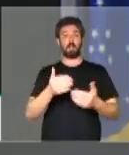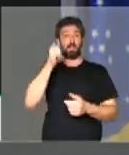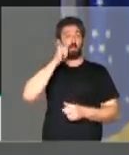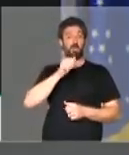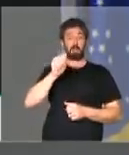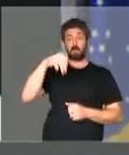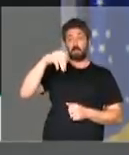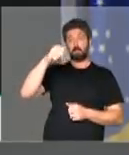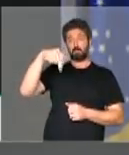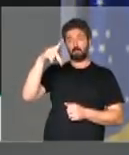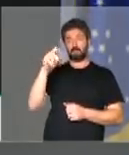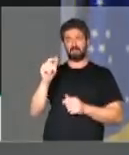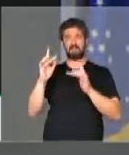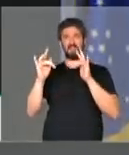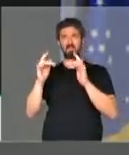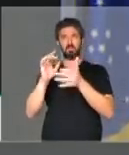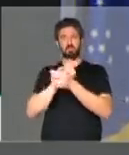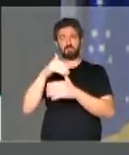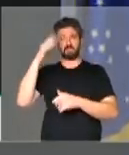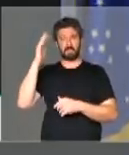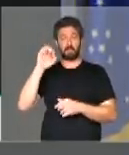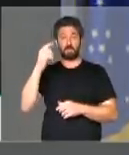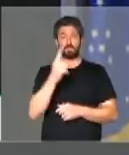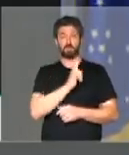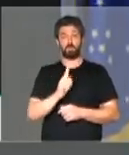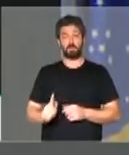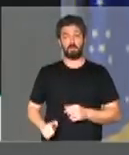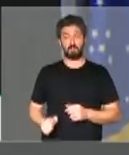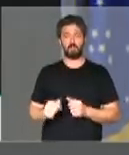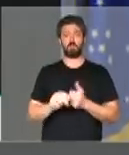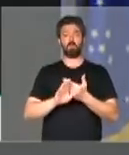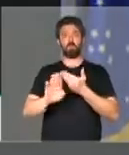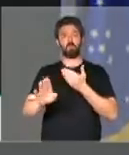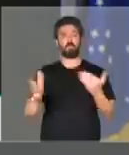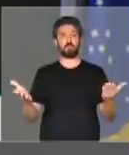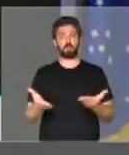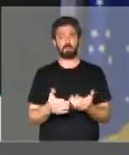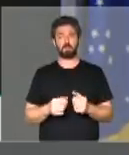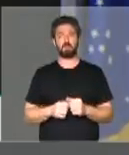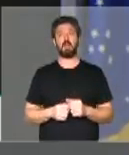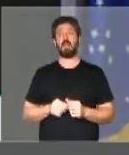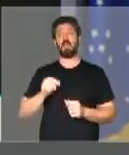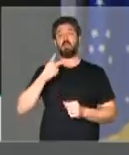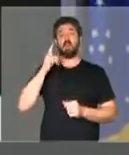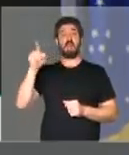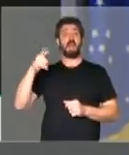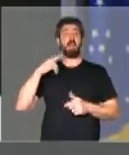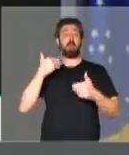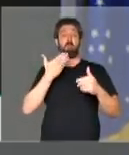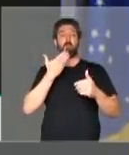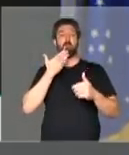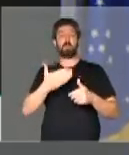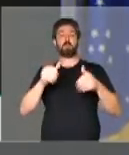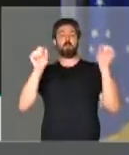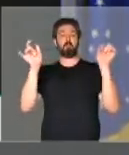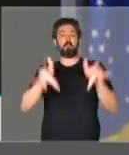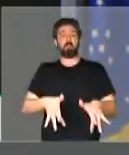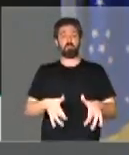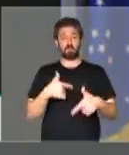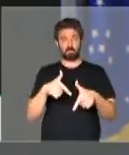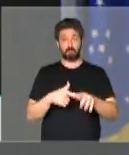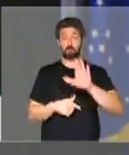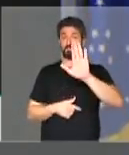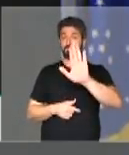Rodrigues, esposa, namorada, ninguém sabe, do ex-governador também, afastada, diz ela que pediu demissão. O é que tem em comum essas